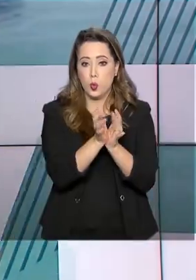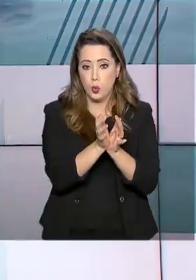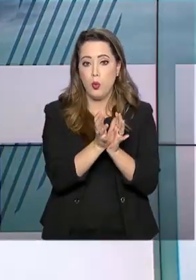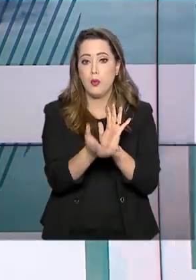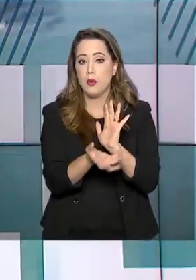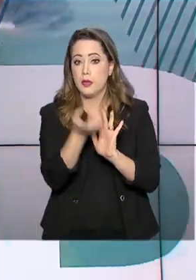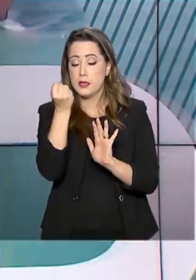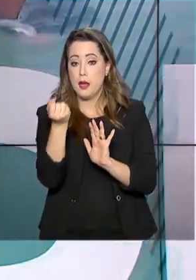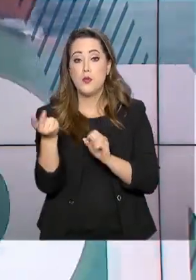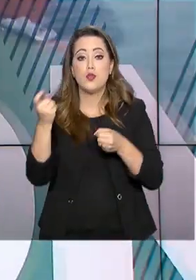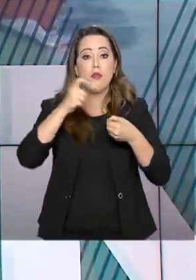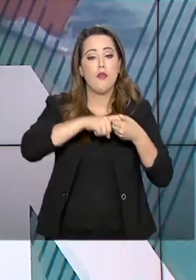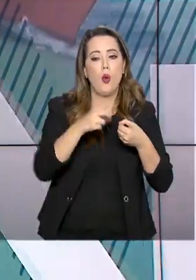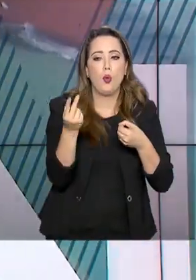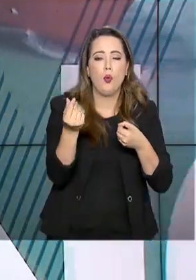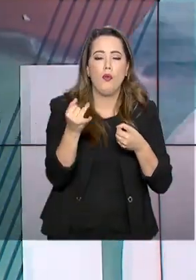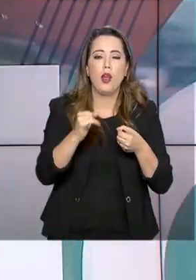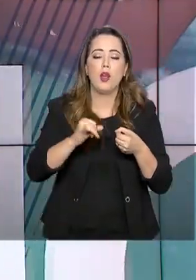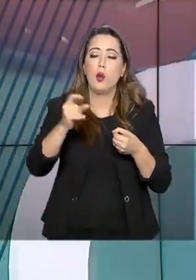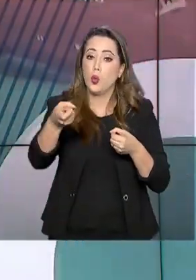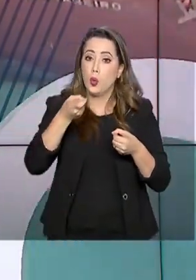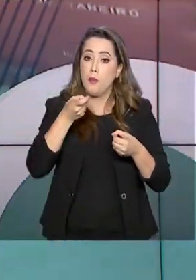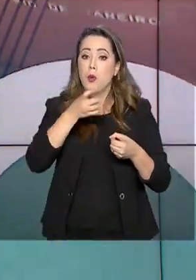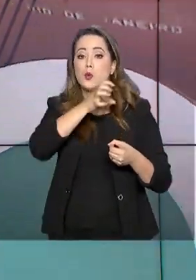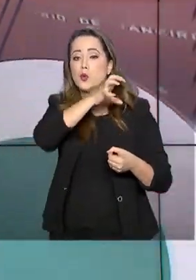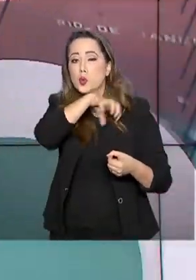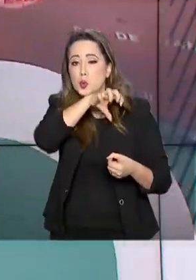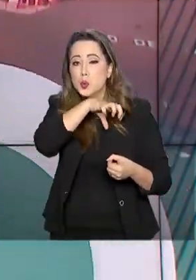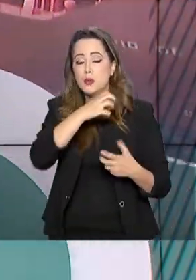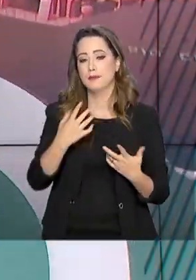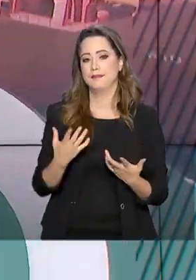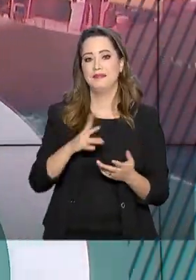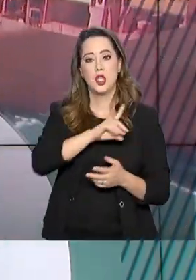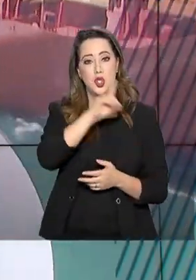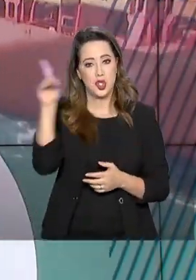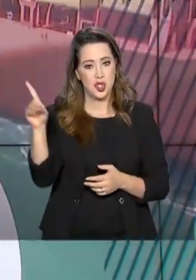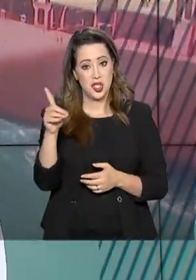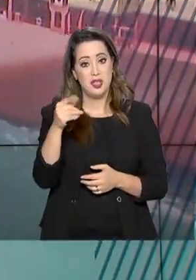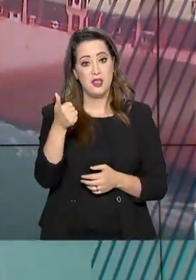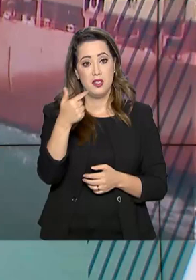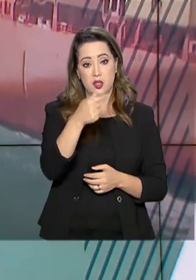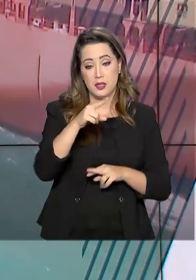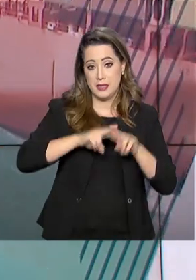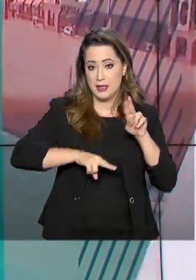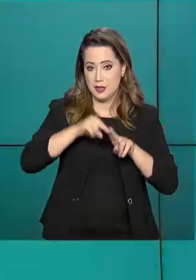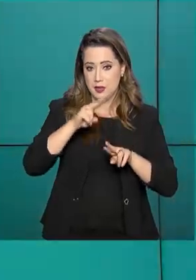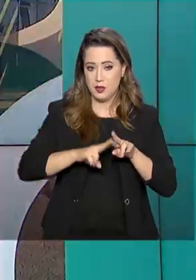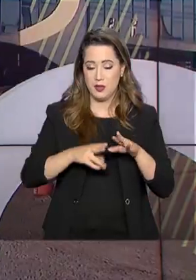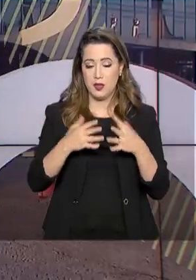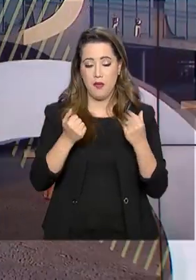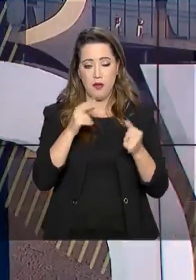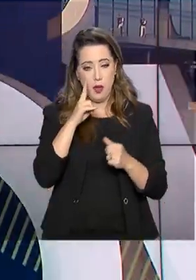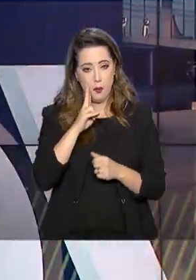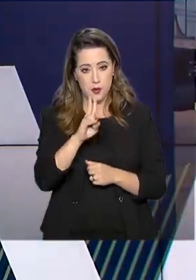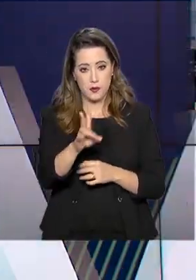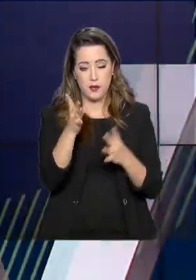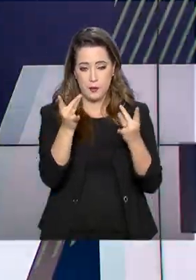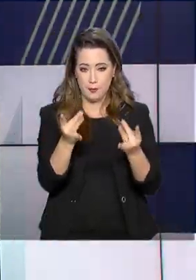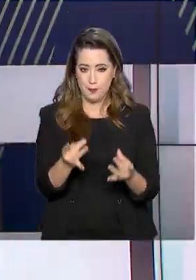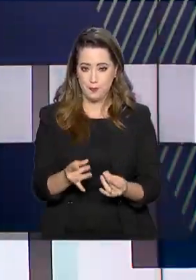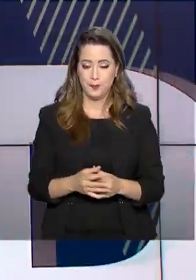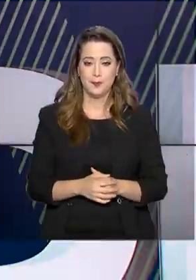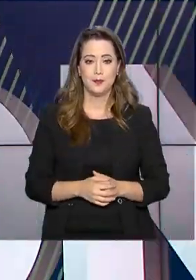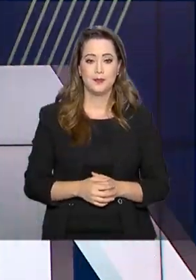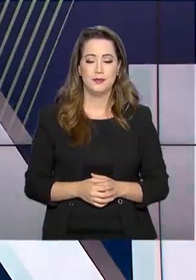renda na próxima segunda-feira. O dinheiro será depositado no dia 17 de junho. A repórter Luciana Colares de Holanda tem os